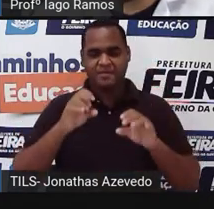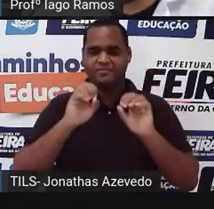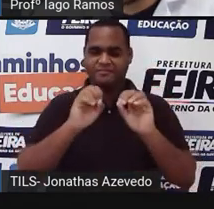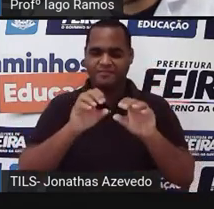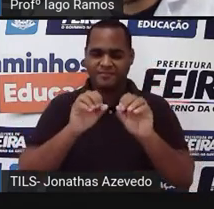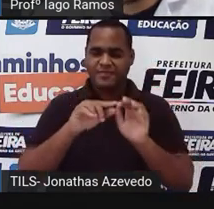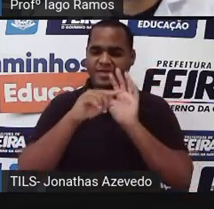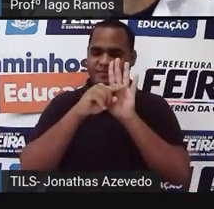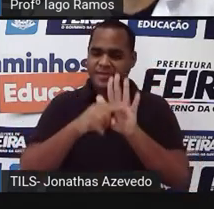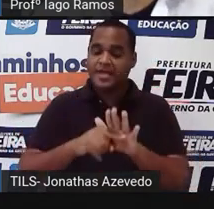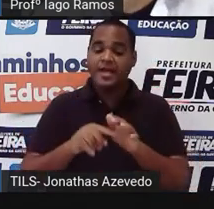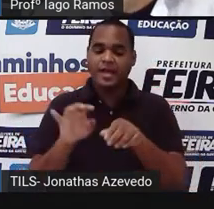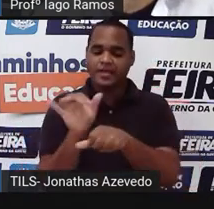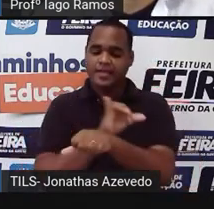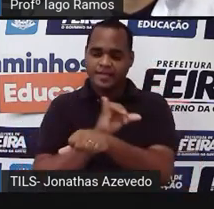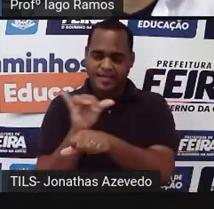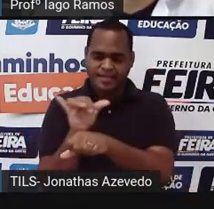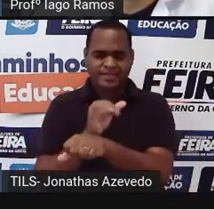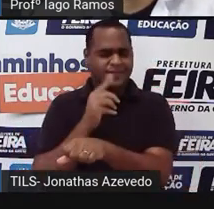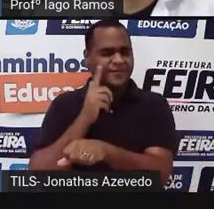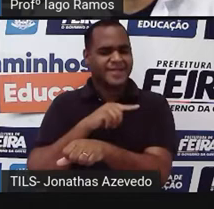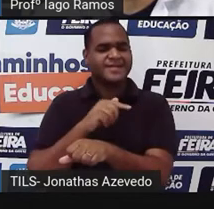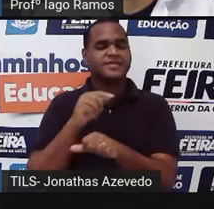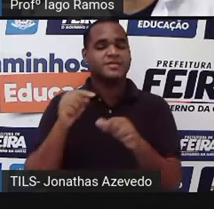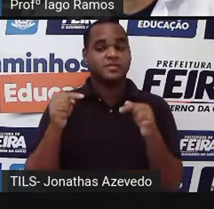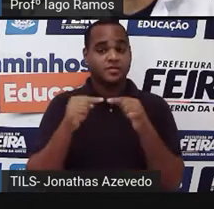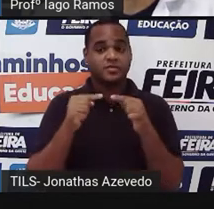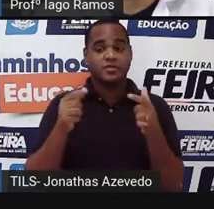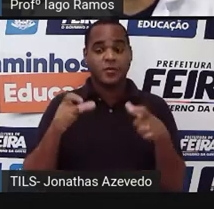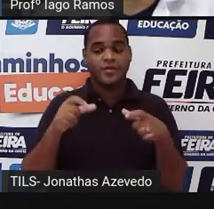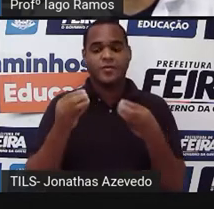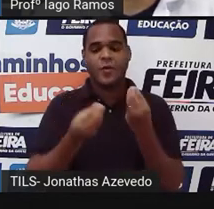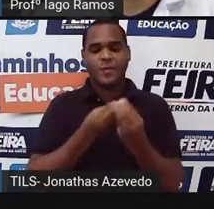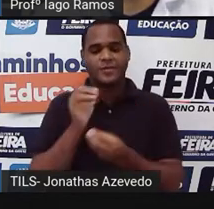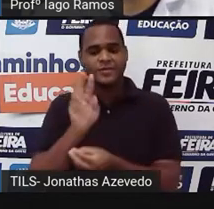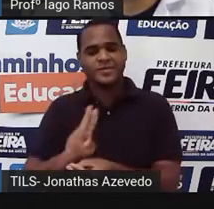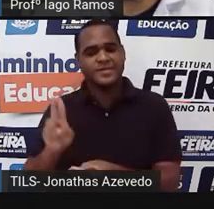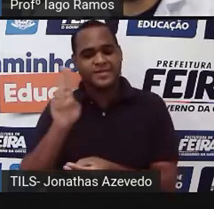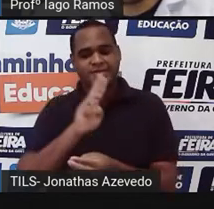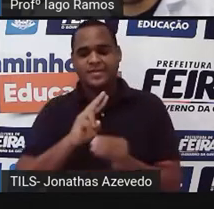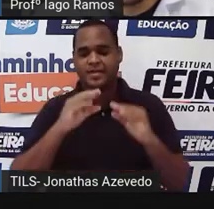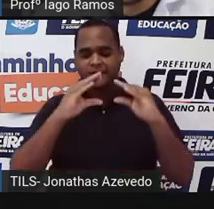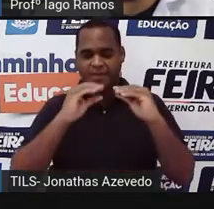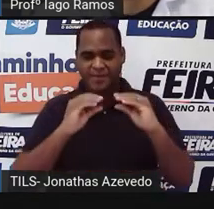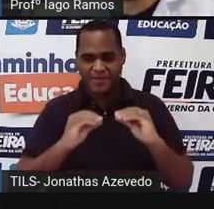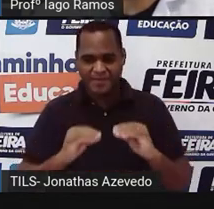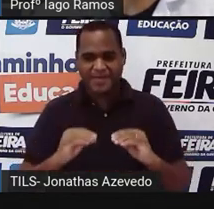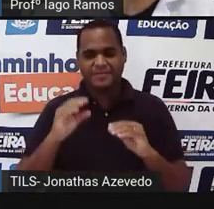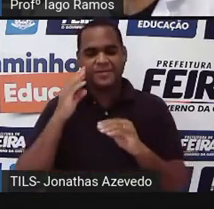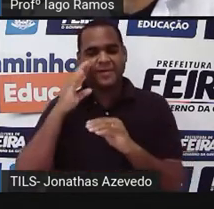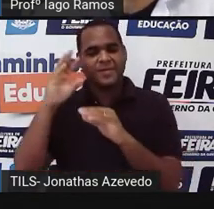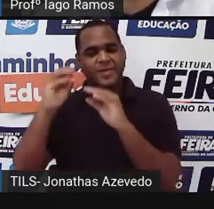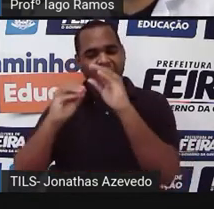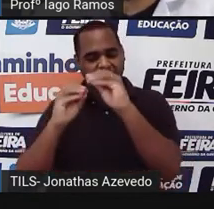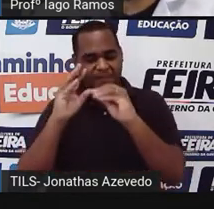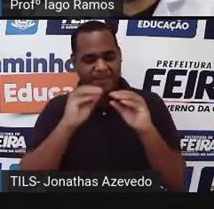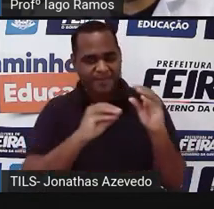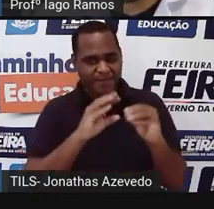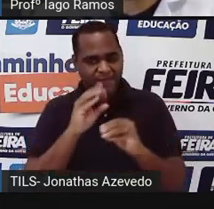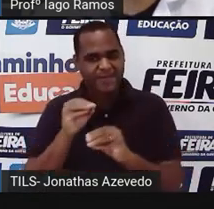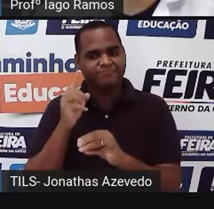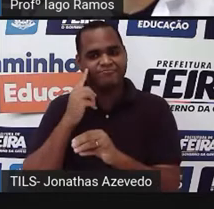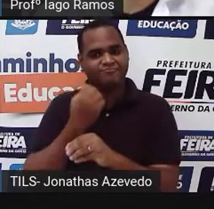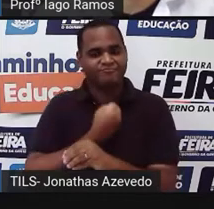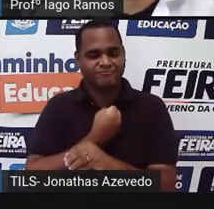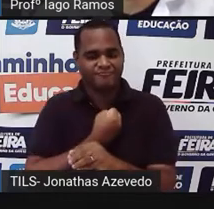essas estratégias, tá? São estratégias onde a gente usa a decomposição dos números, certo? Maiores